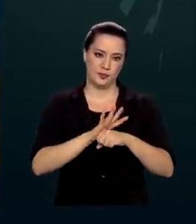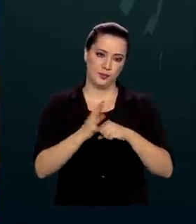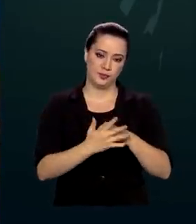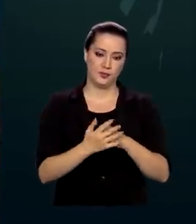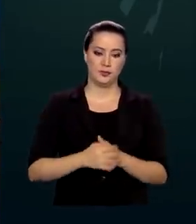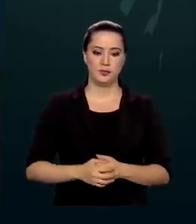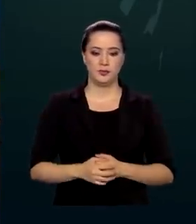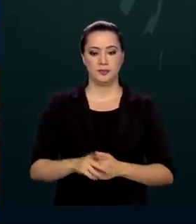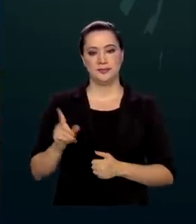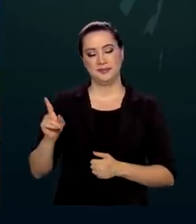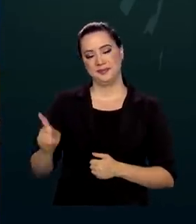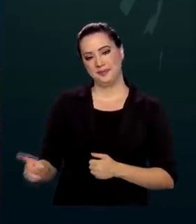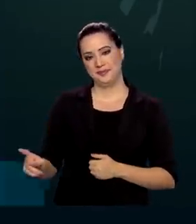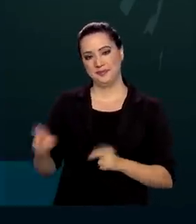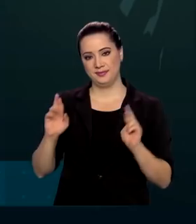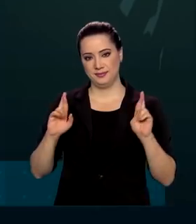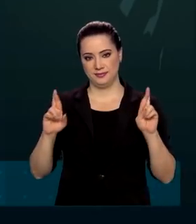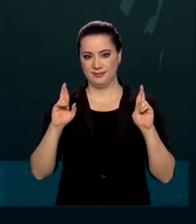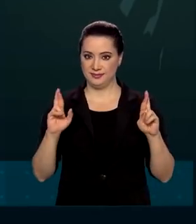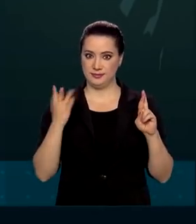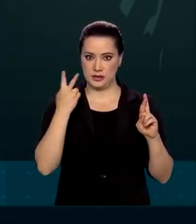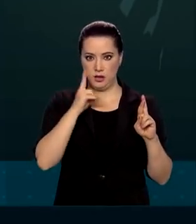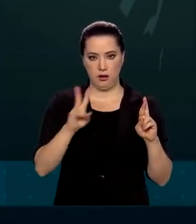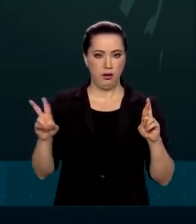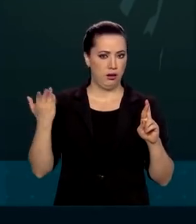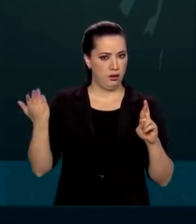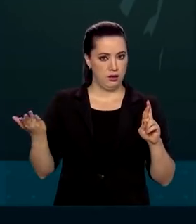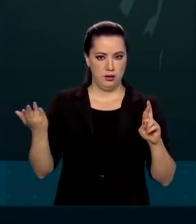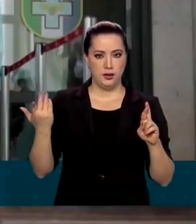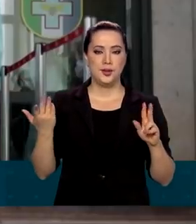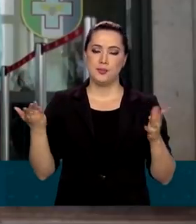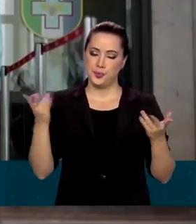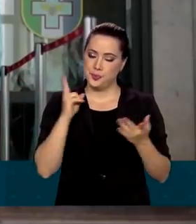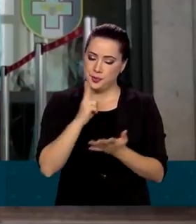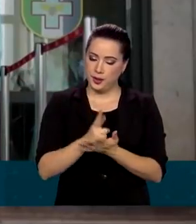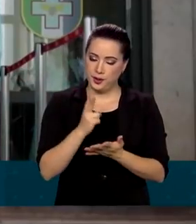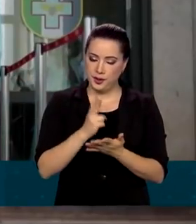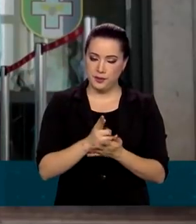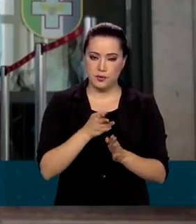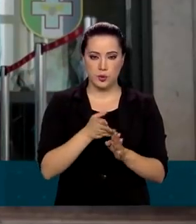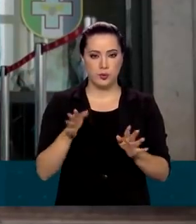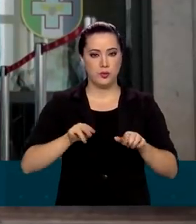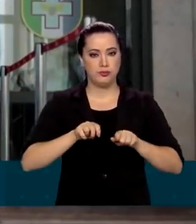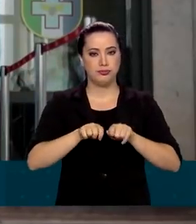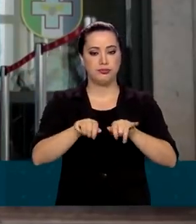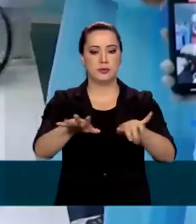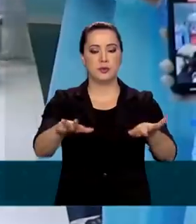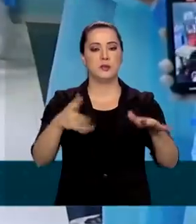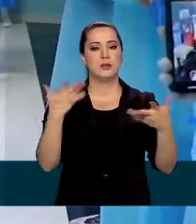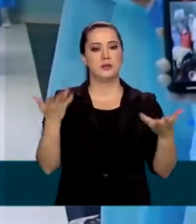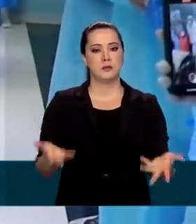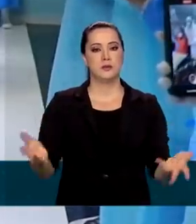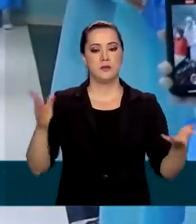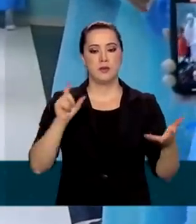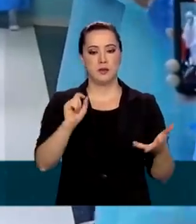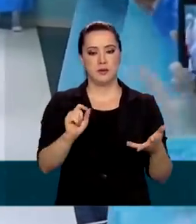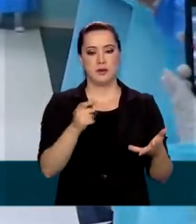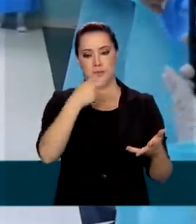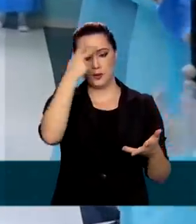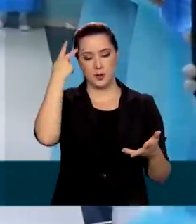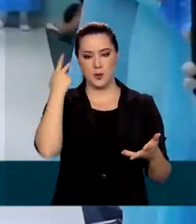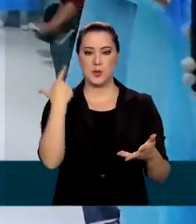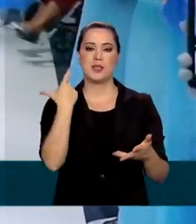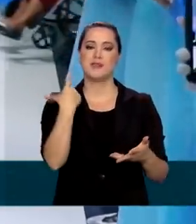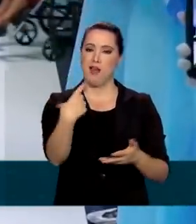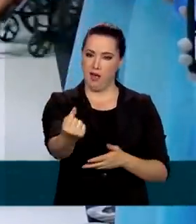Imagens de esperança em meio ao cenário de uma pandemia. Histórias de brasileiros que saíram do hospital pela porta da